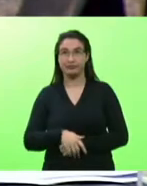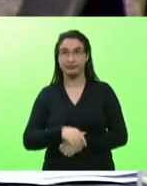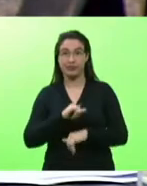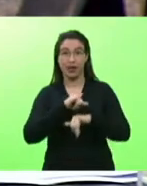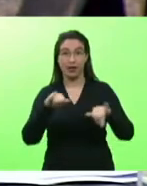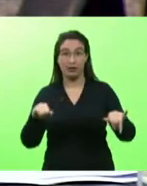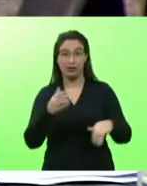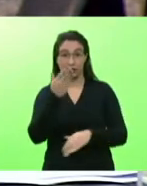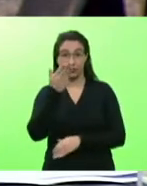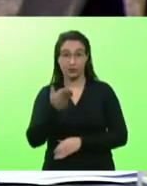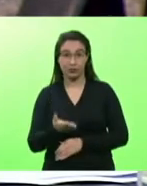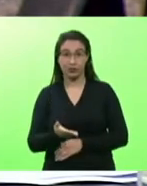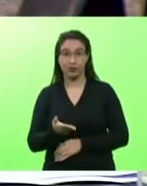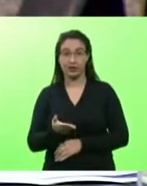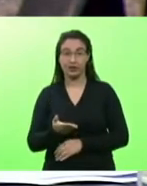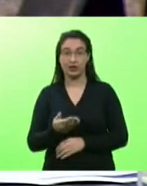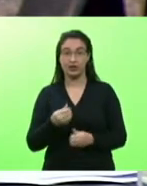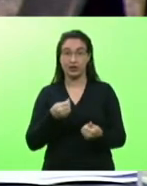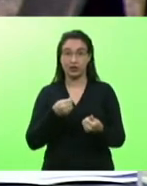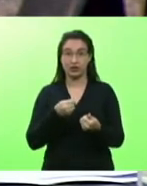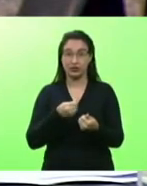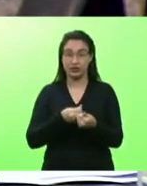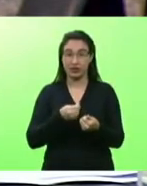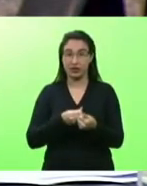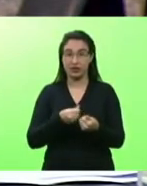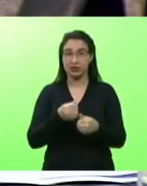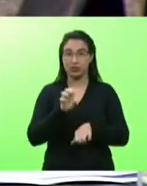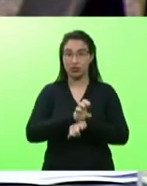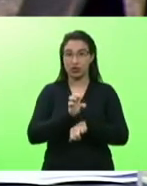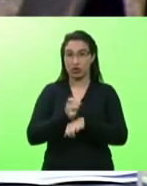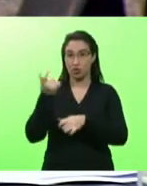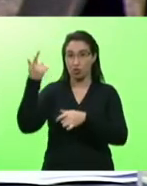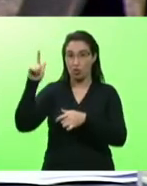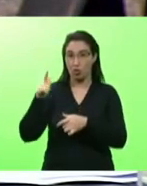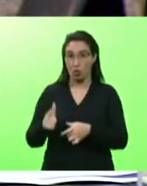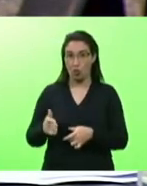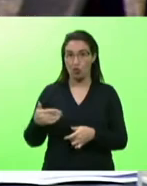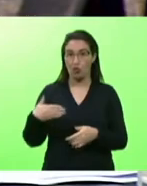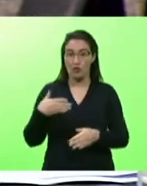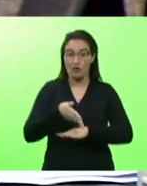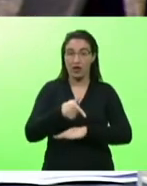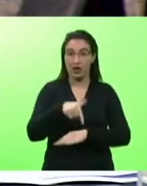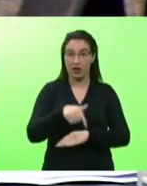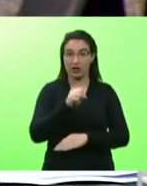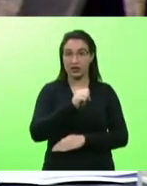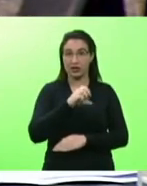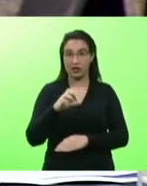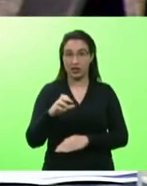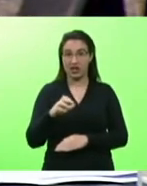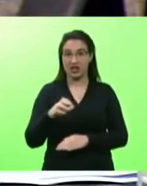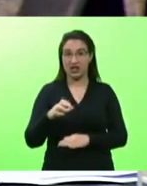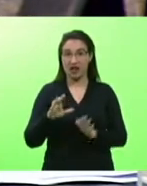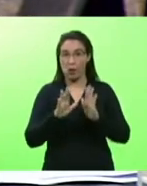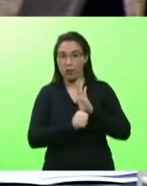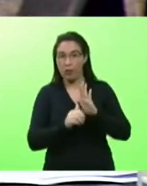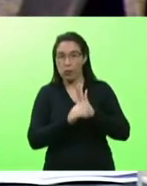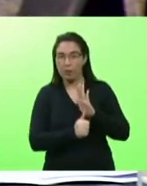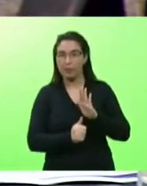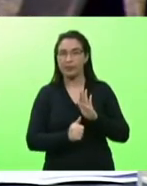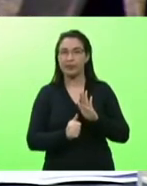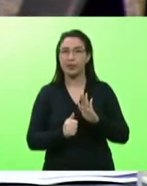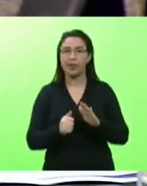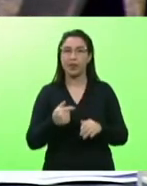vizinhos de outros estados, para aqueles que vêm cometer assalto aqui em Santa Catarina, como eu sempre costumei dizer,